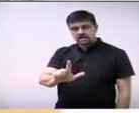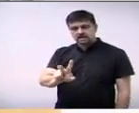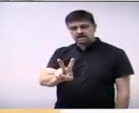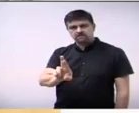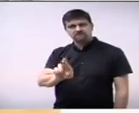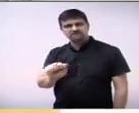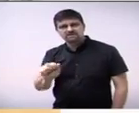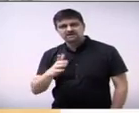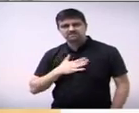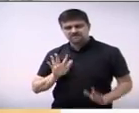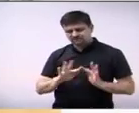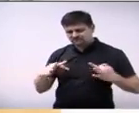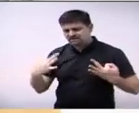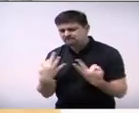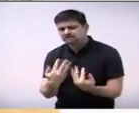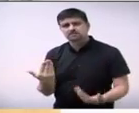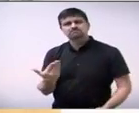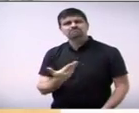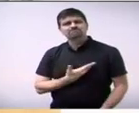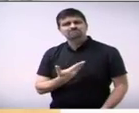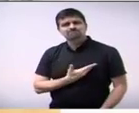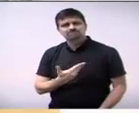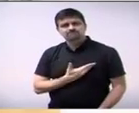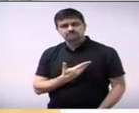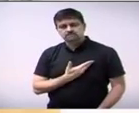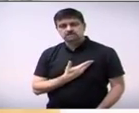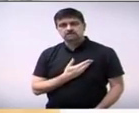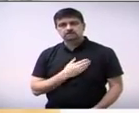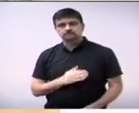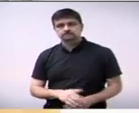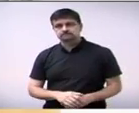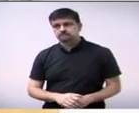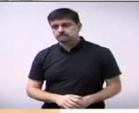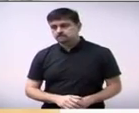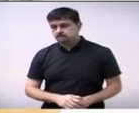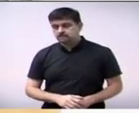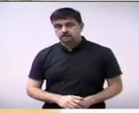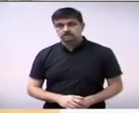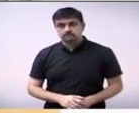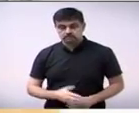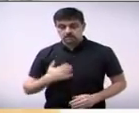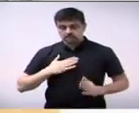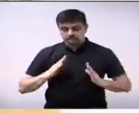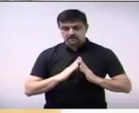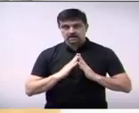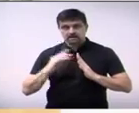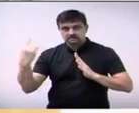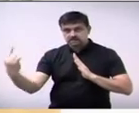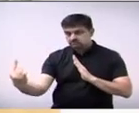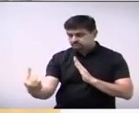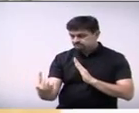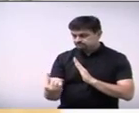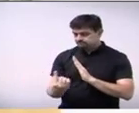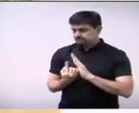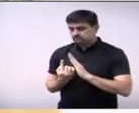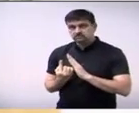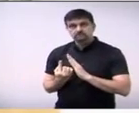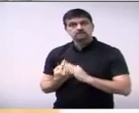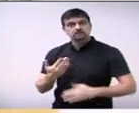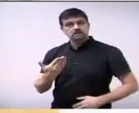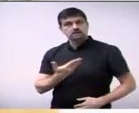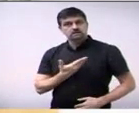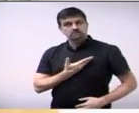família, da minha mãe, frequentava a nossa casa, o nosso circo de amizade,